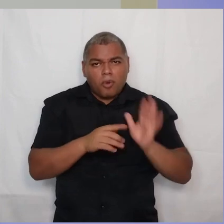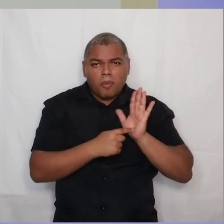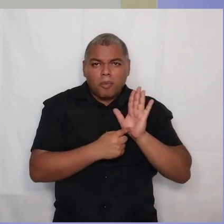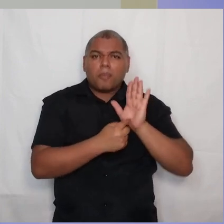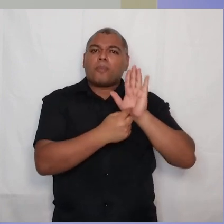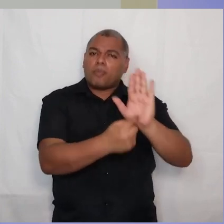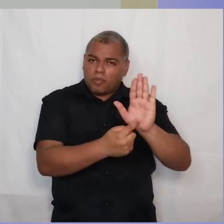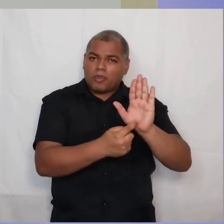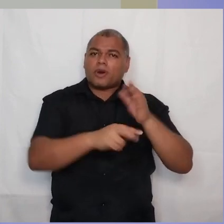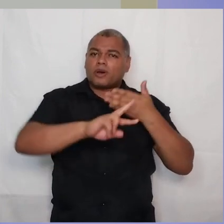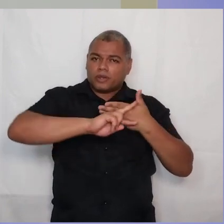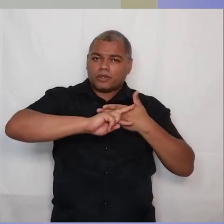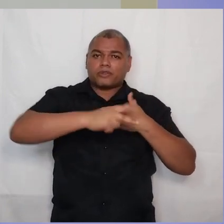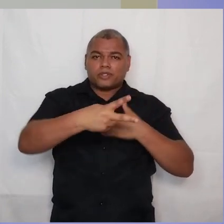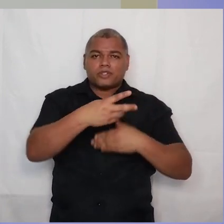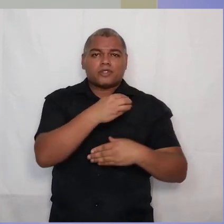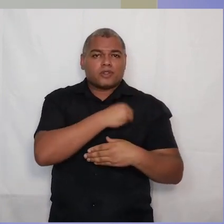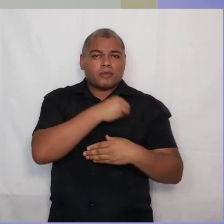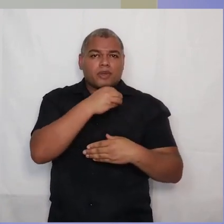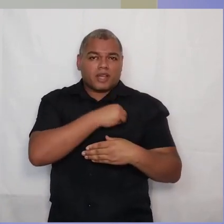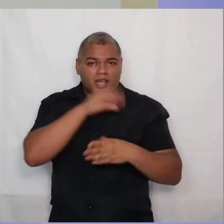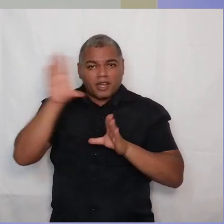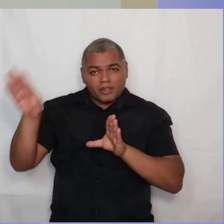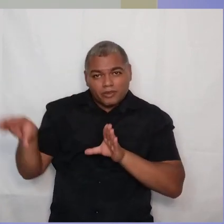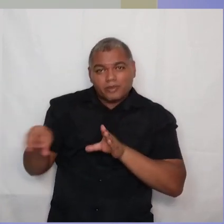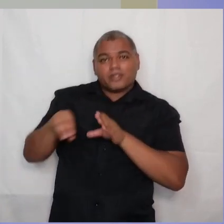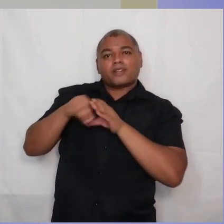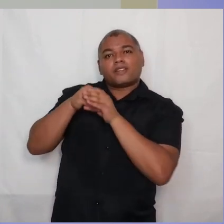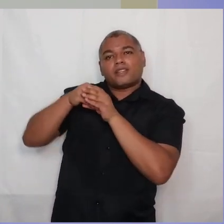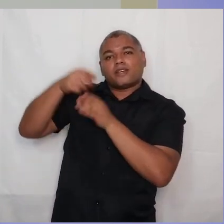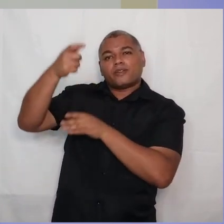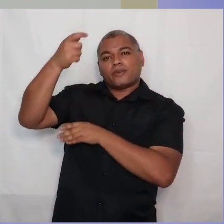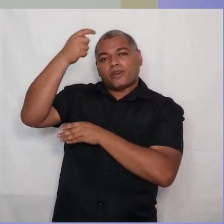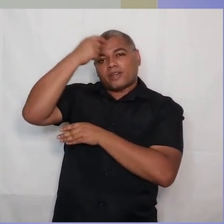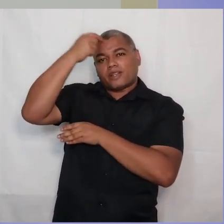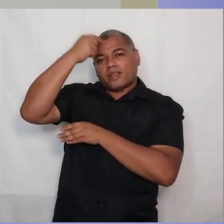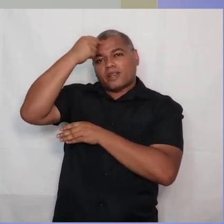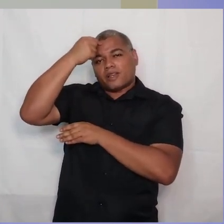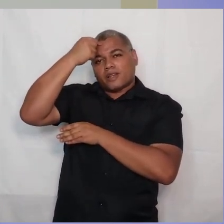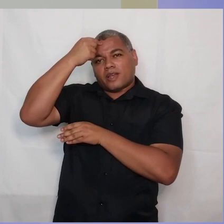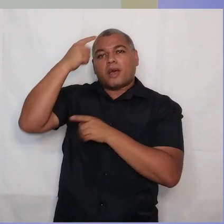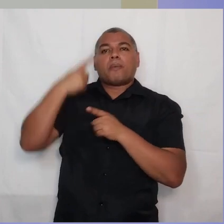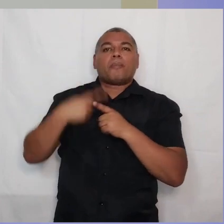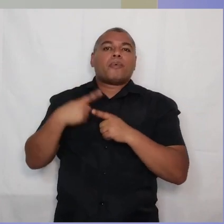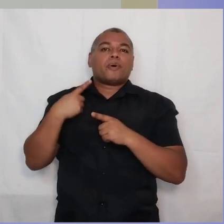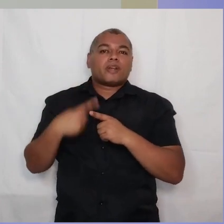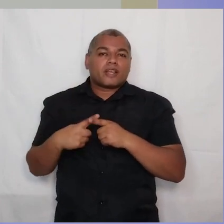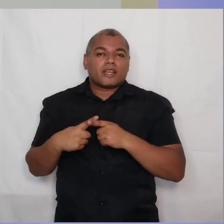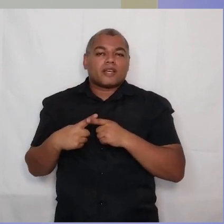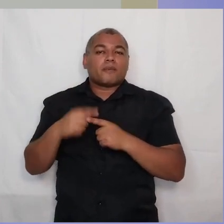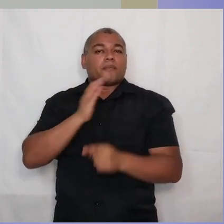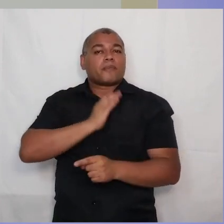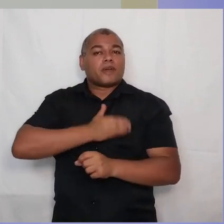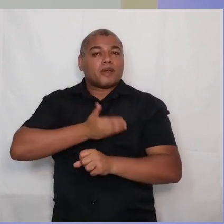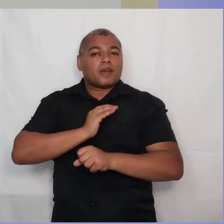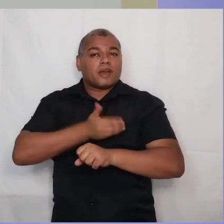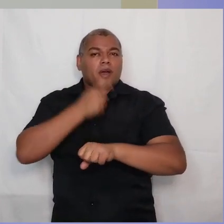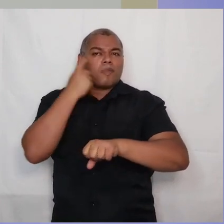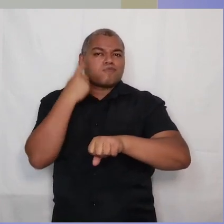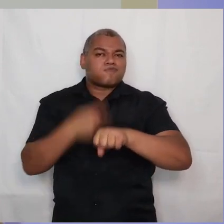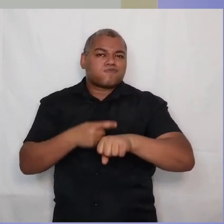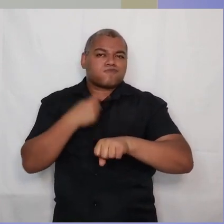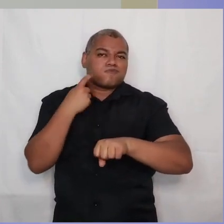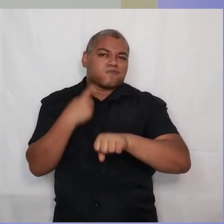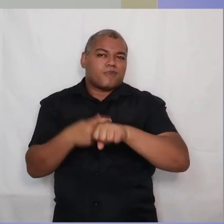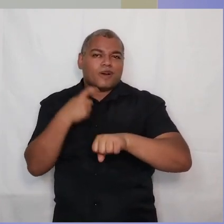pecado na nossa mente, na nossa razão. Isso tudo por quê? Por causa da dureza do seu coração.